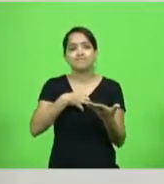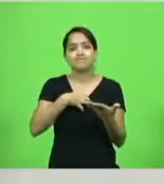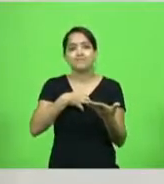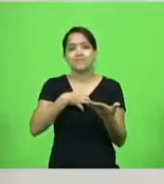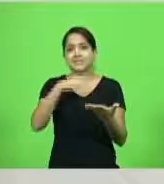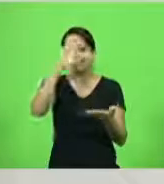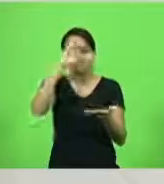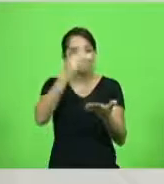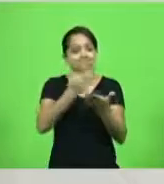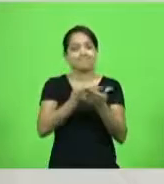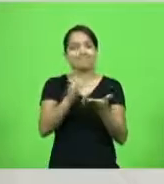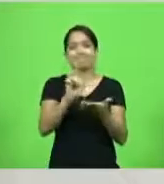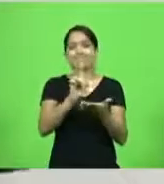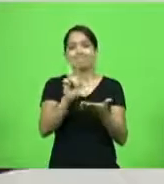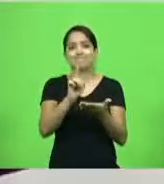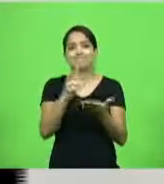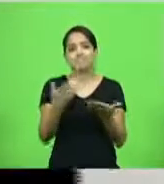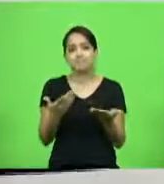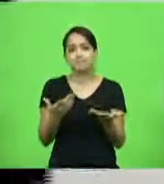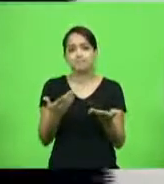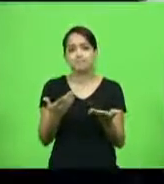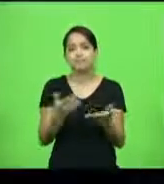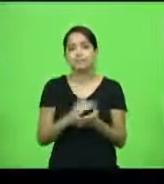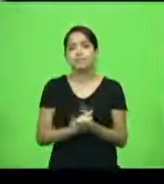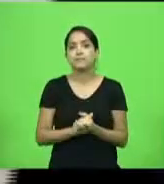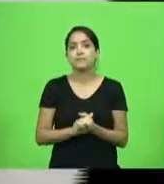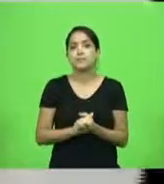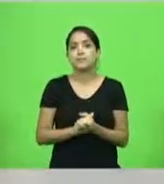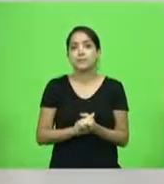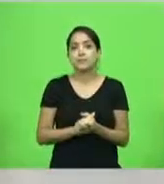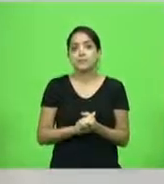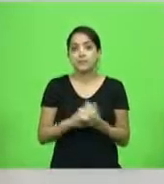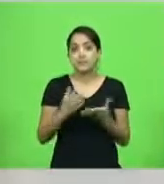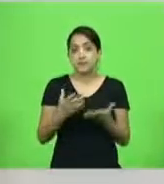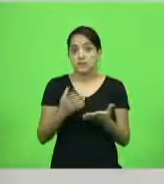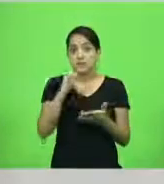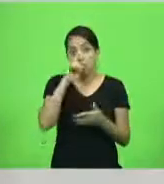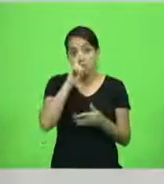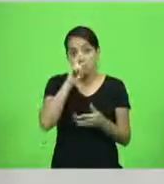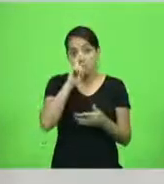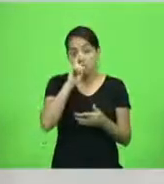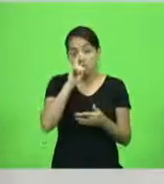de dar crédito às coisas. E isso é uma situação muito perigosa.